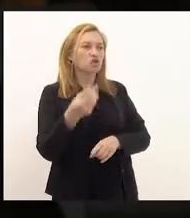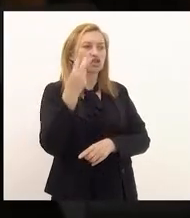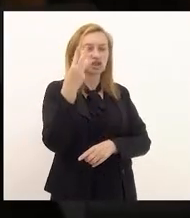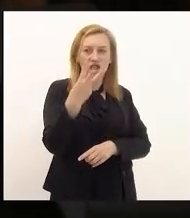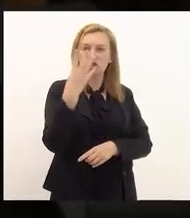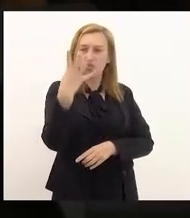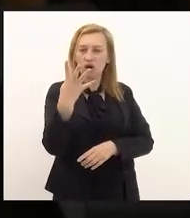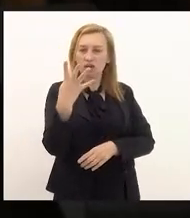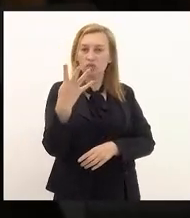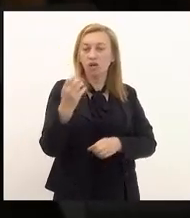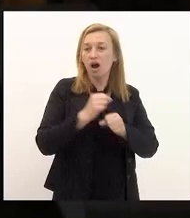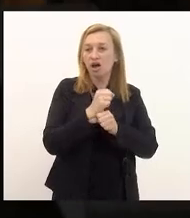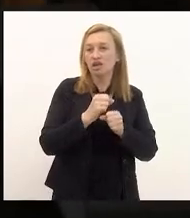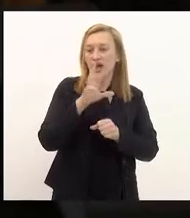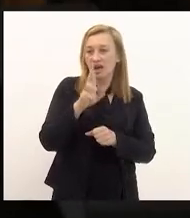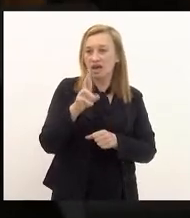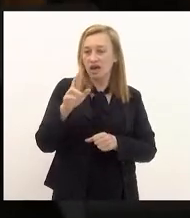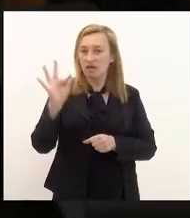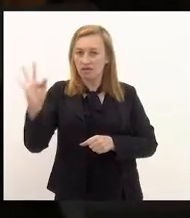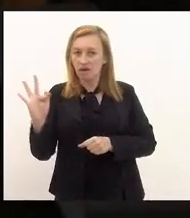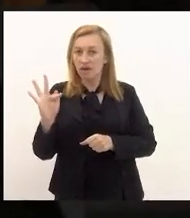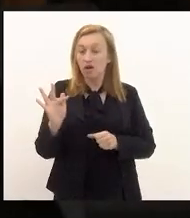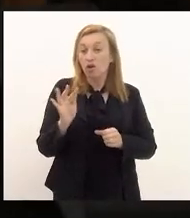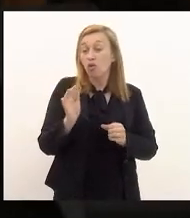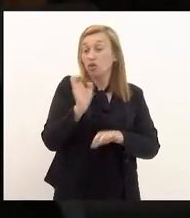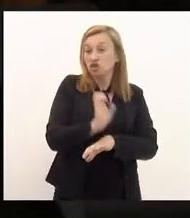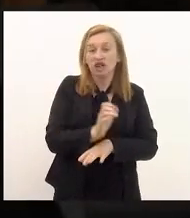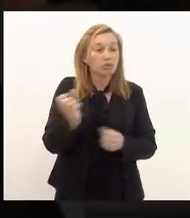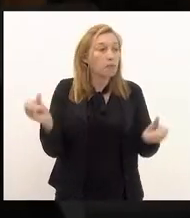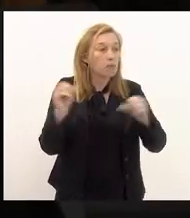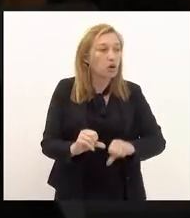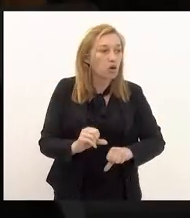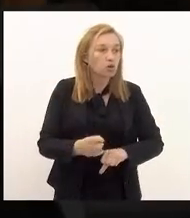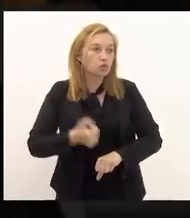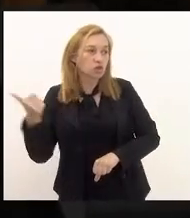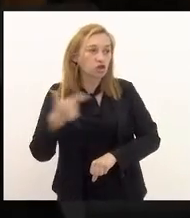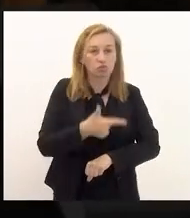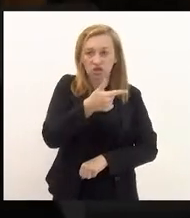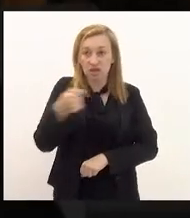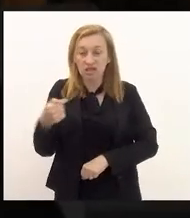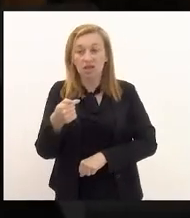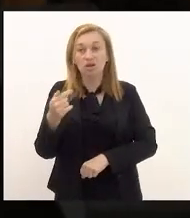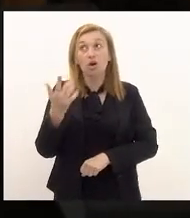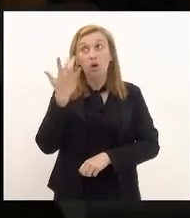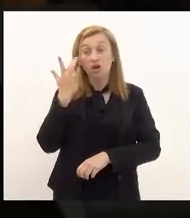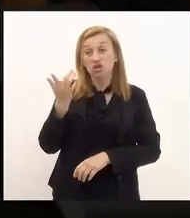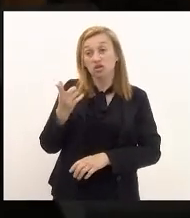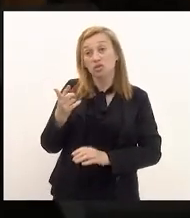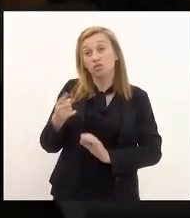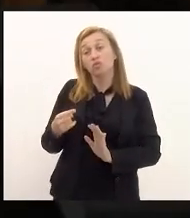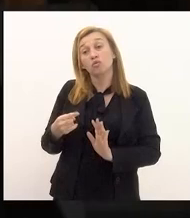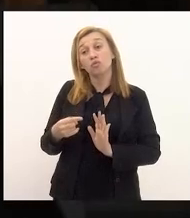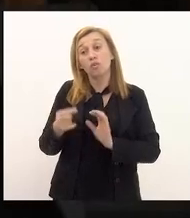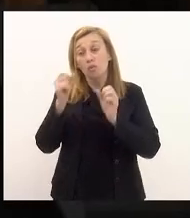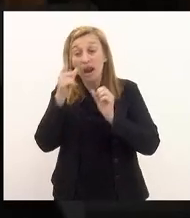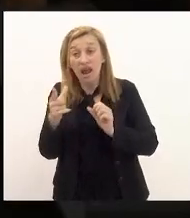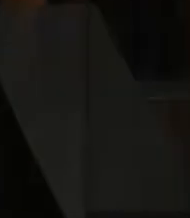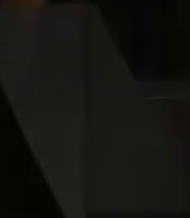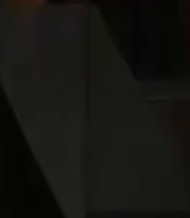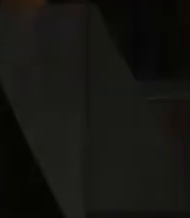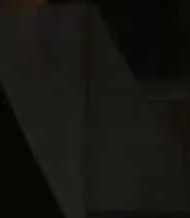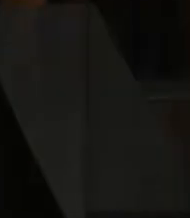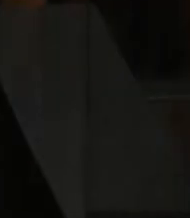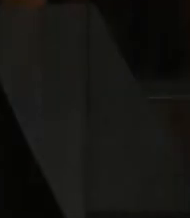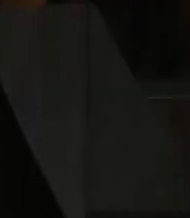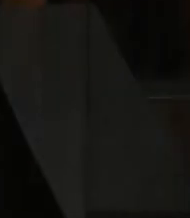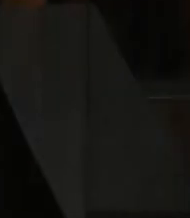anos de RRF o Estado saiu pior do que tinha entrado em 2017 isso deve ser um sinal isso deve ser um alerta nosso mandato